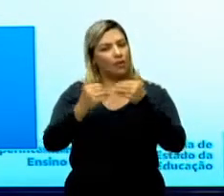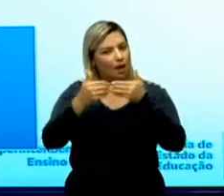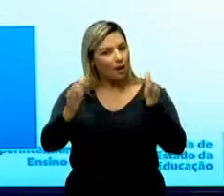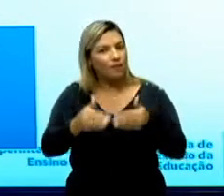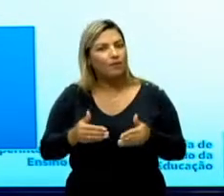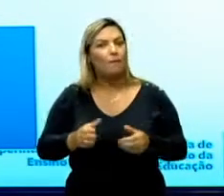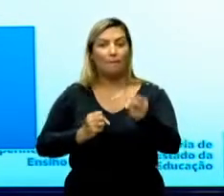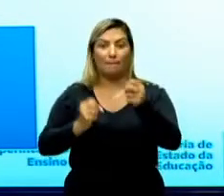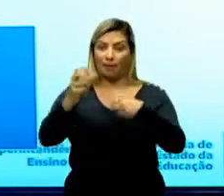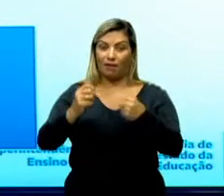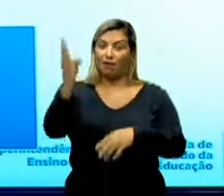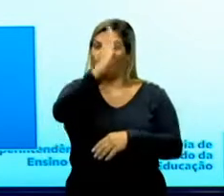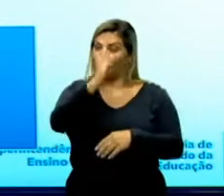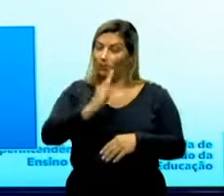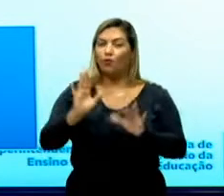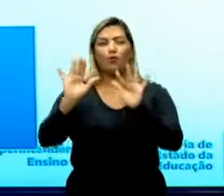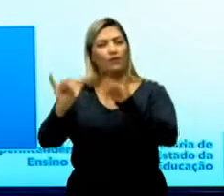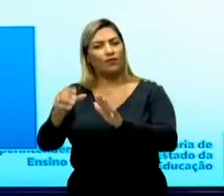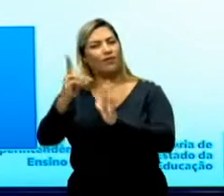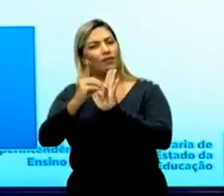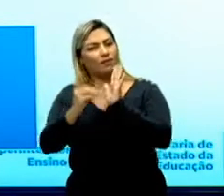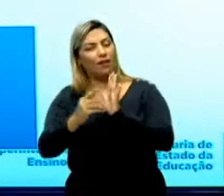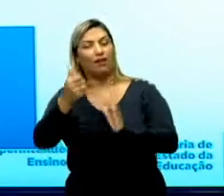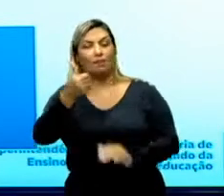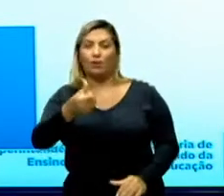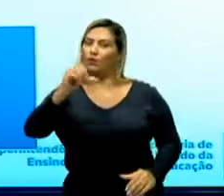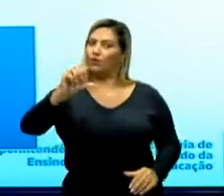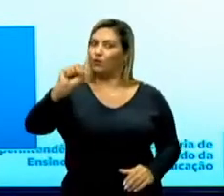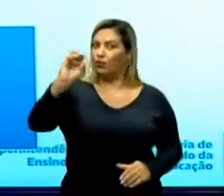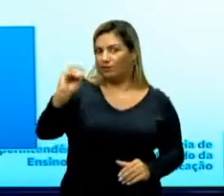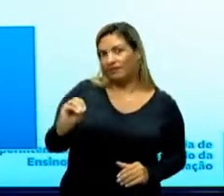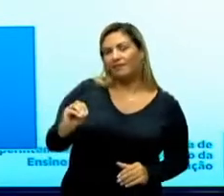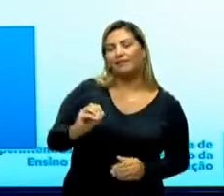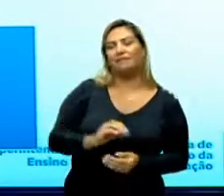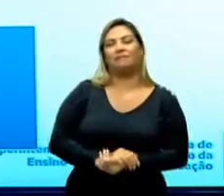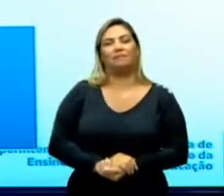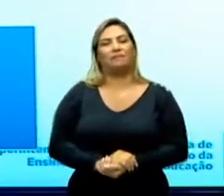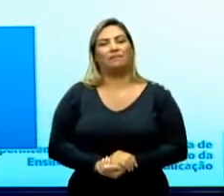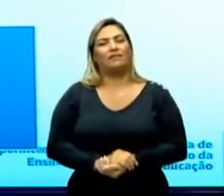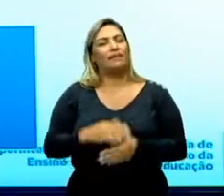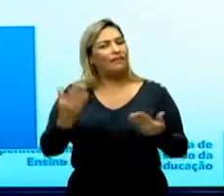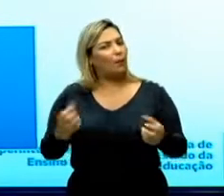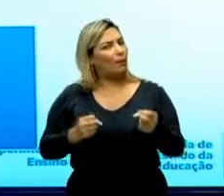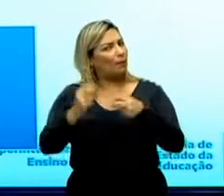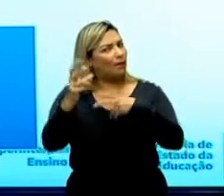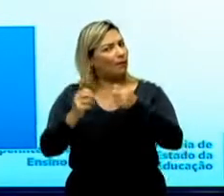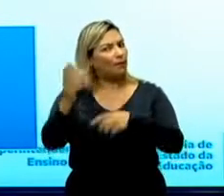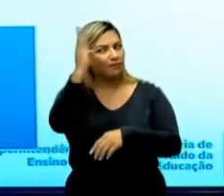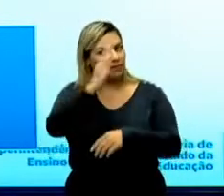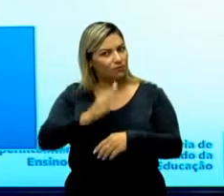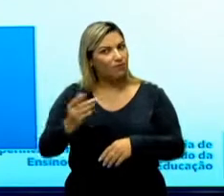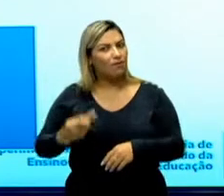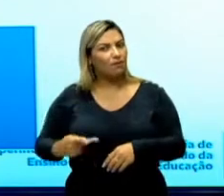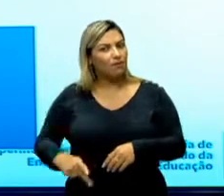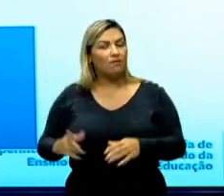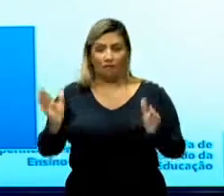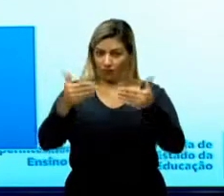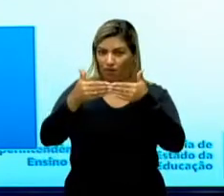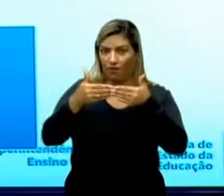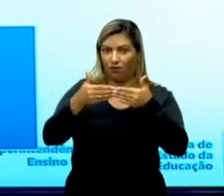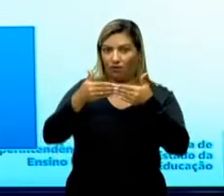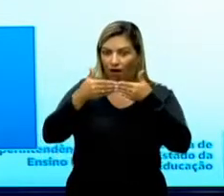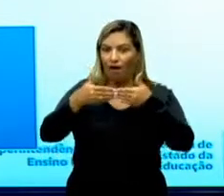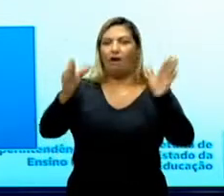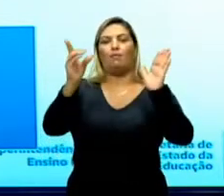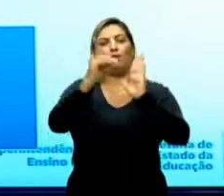abertura do mercado nacional no final da década de 1980. Então, se até então o mercado nacional brasileiro era fechado, a